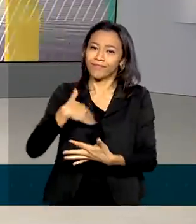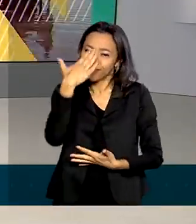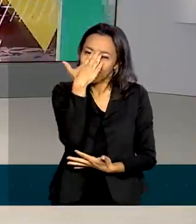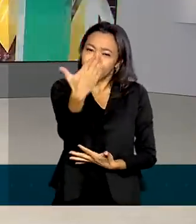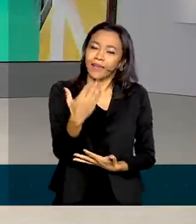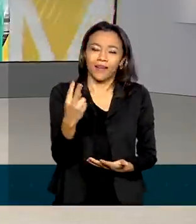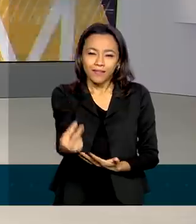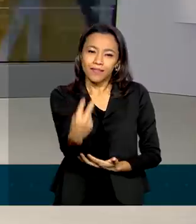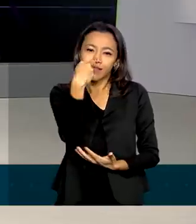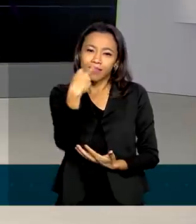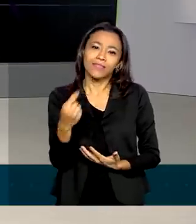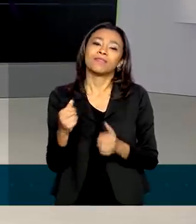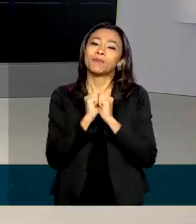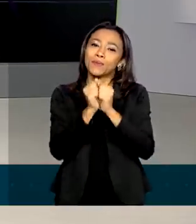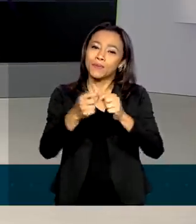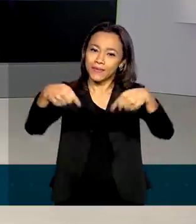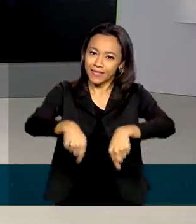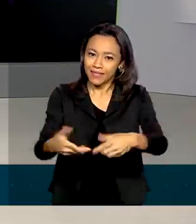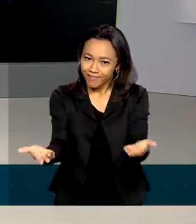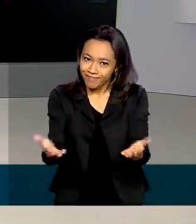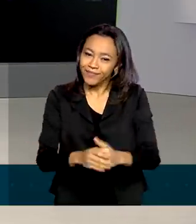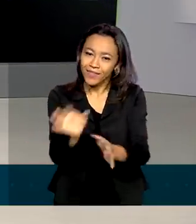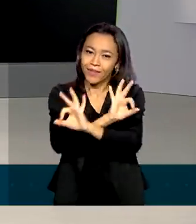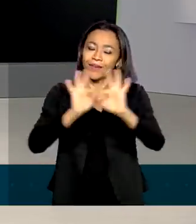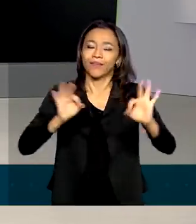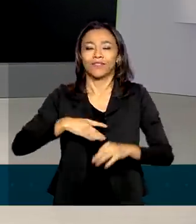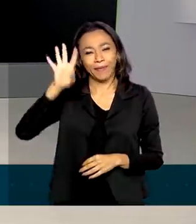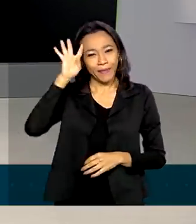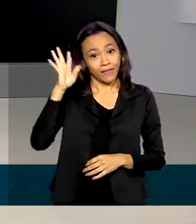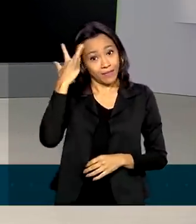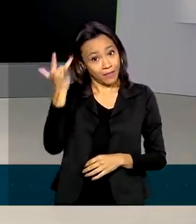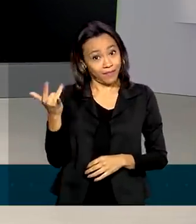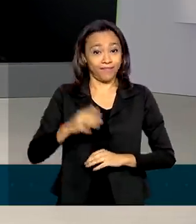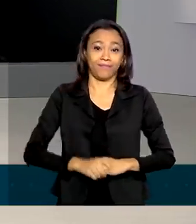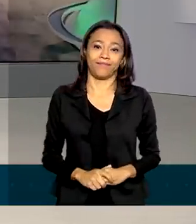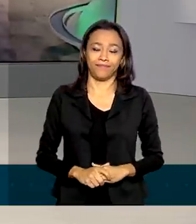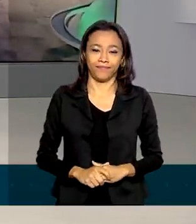Obrigada pela sua audiência, pela sua companhia aqui na TV Brasil. Ótima quarta-feira e até amanhã.